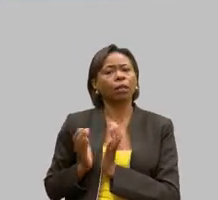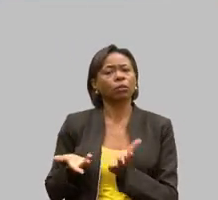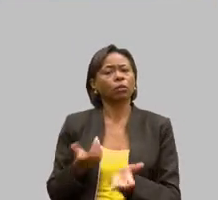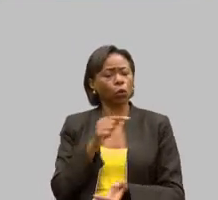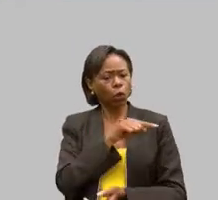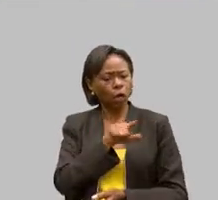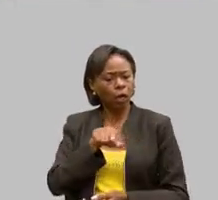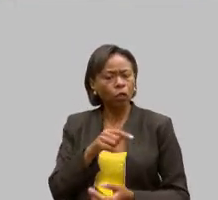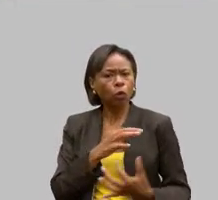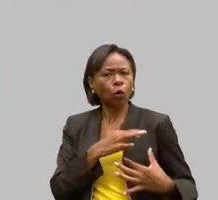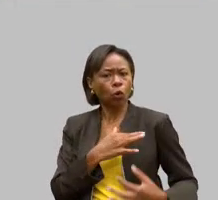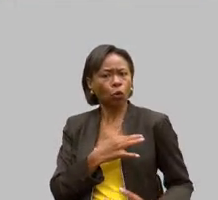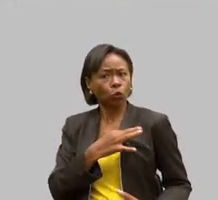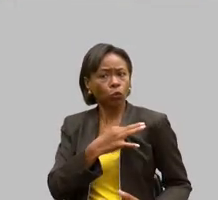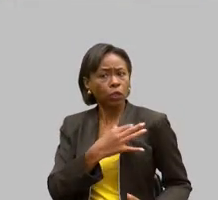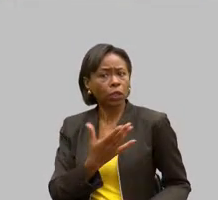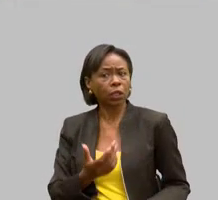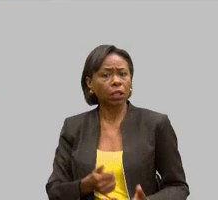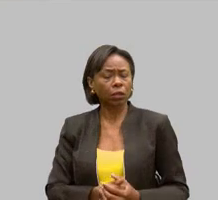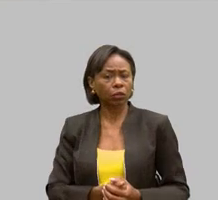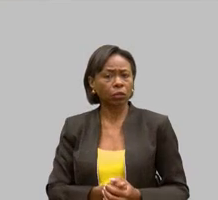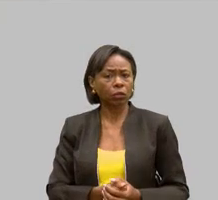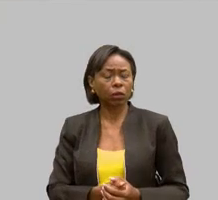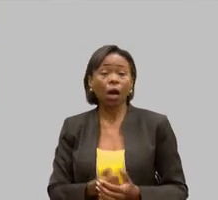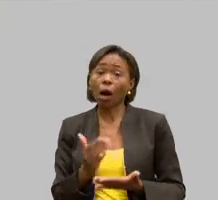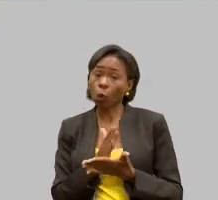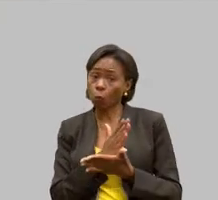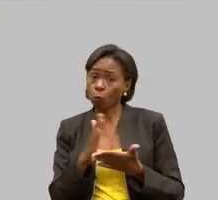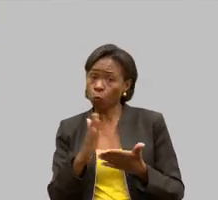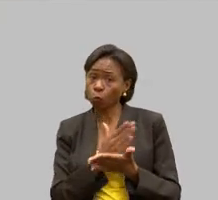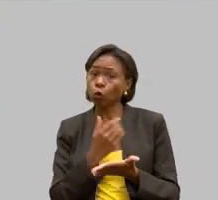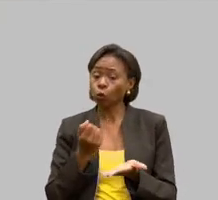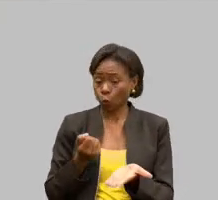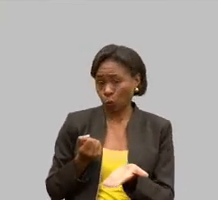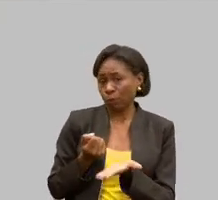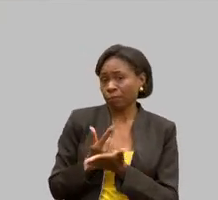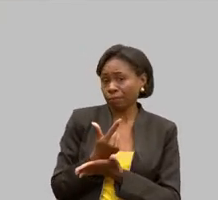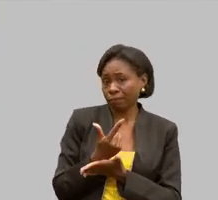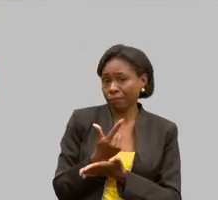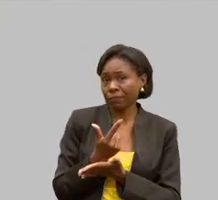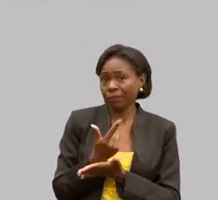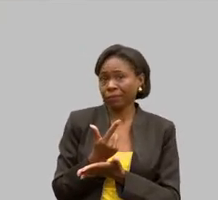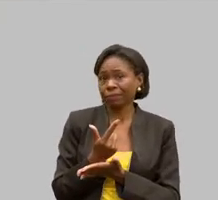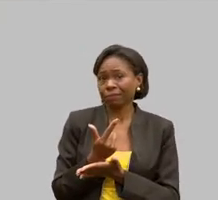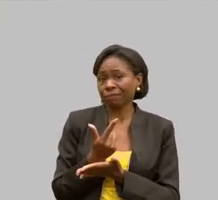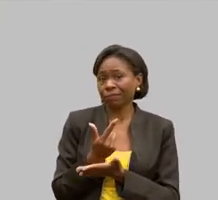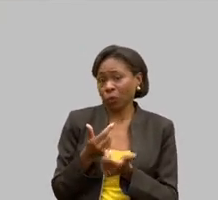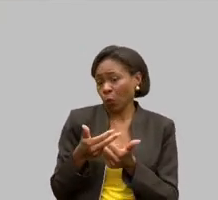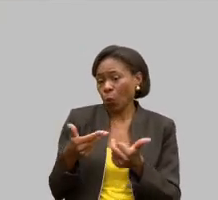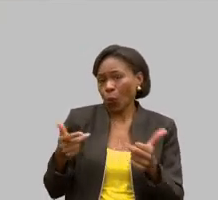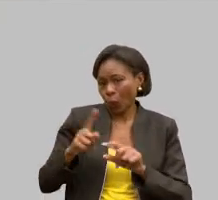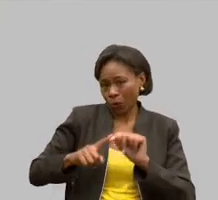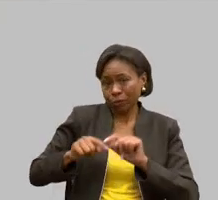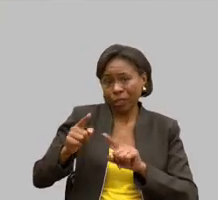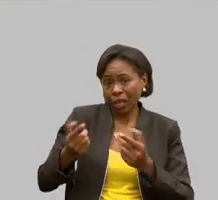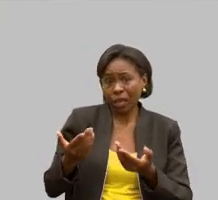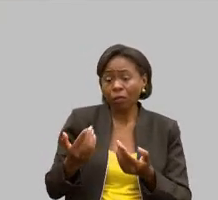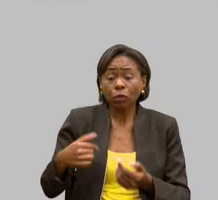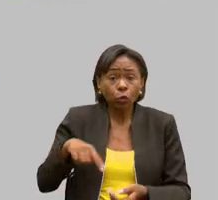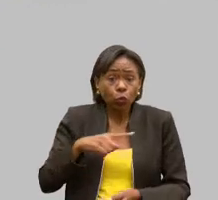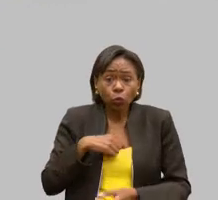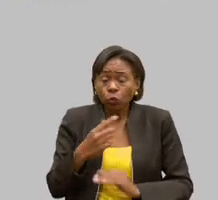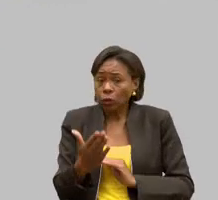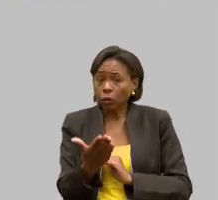outros que compraram de nós. Então, nós nos mantemos. Então, é isso, ser